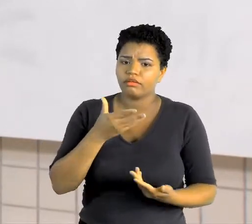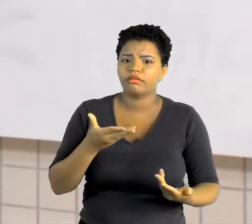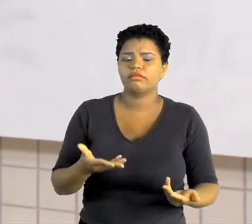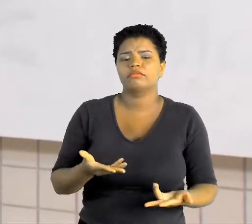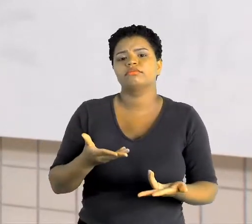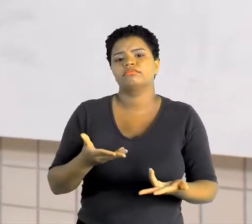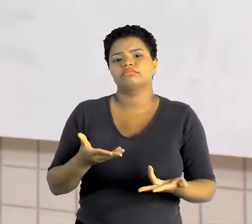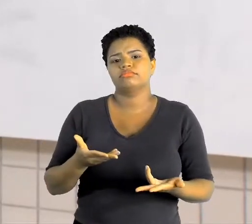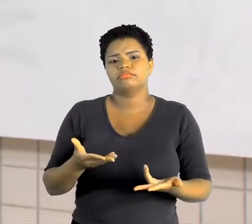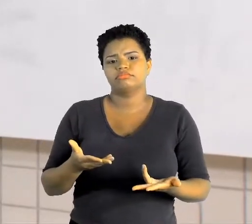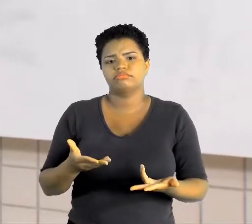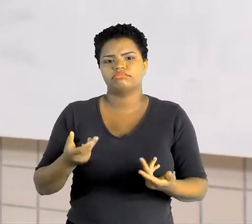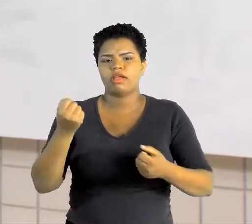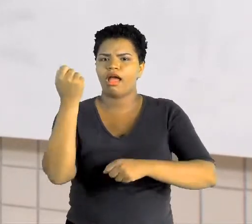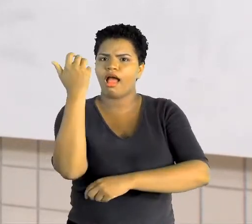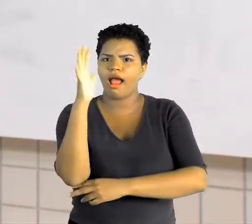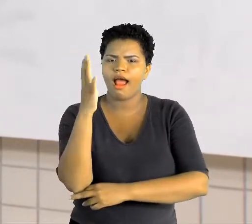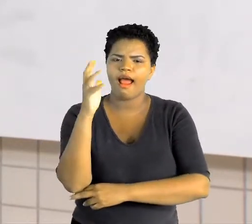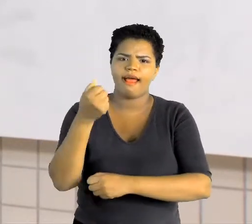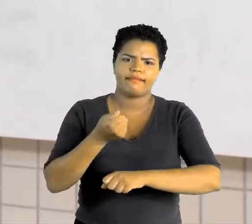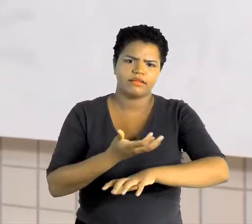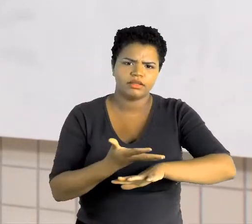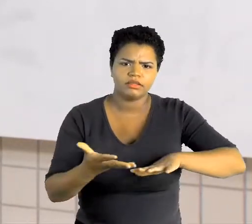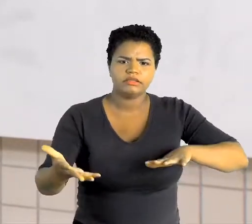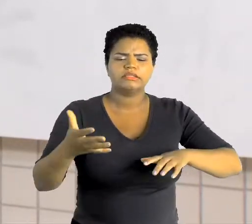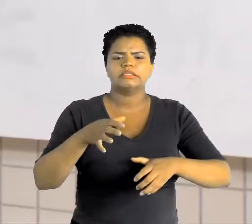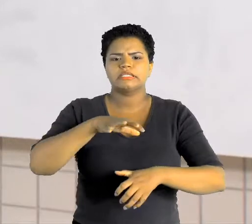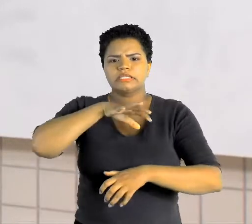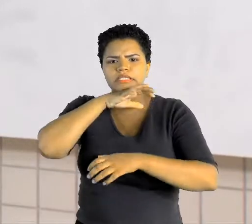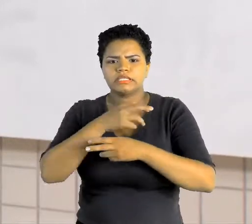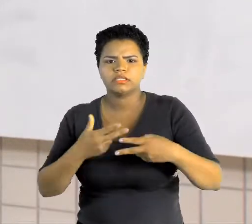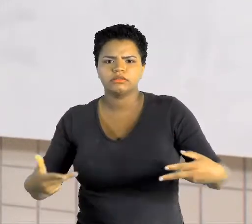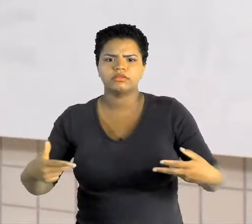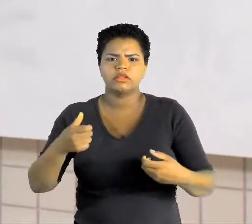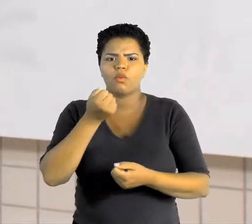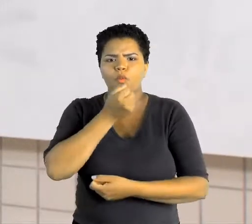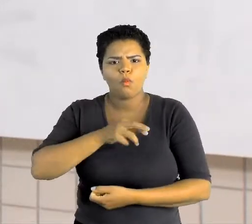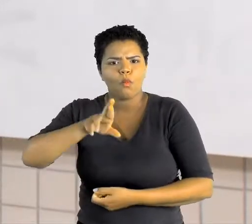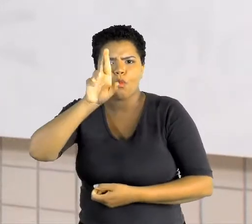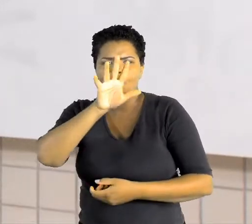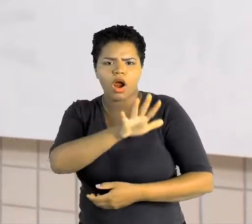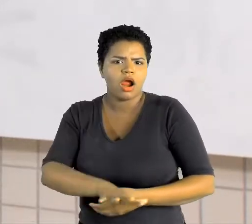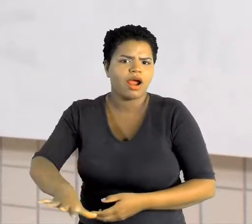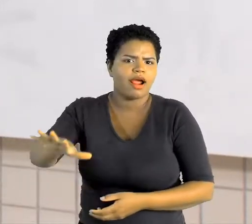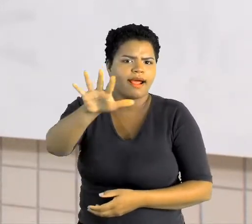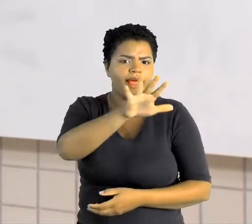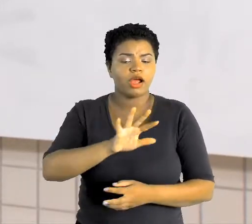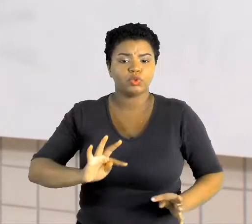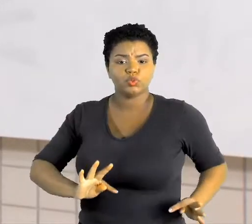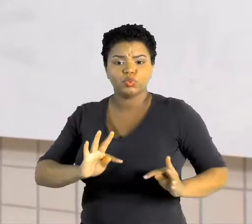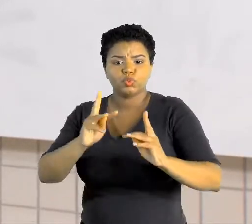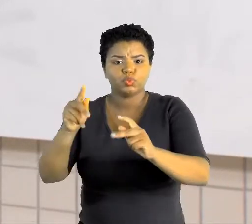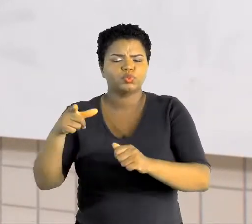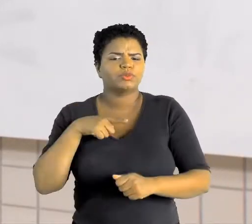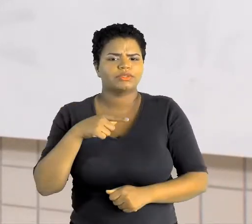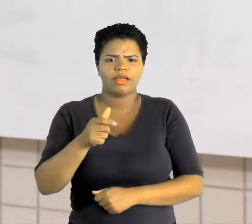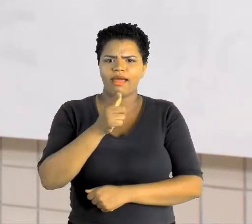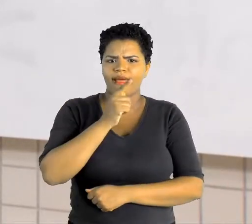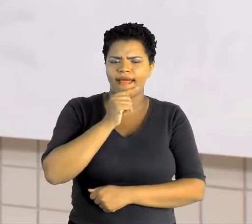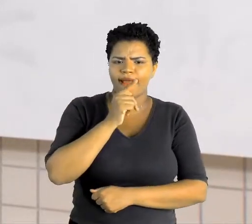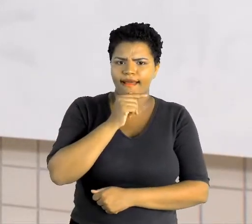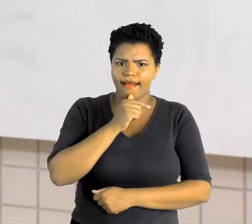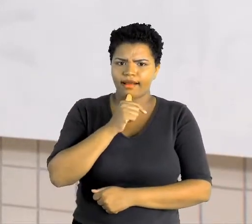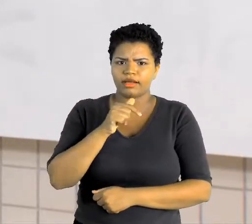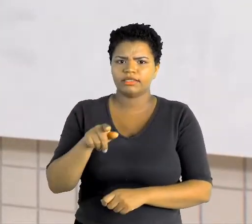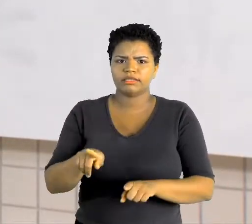das árvores, das plantas, dos animais, a atmosfera, tudo tem água. A própria